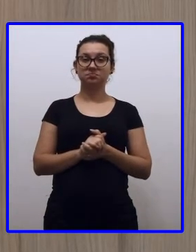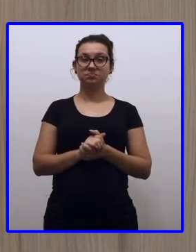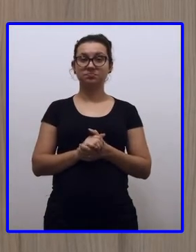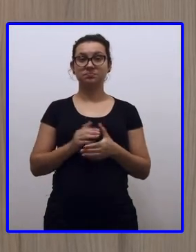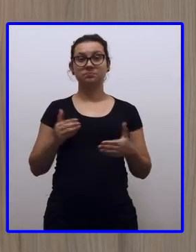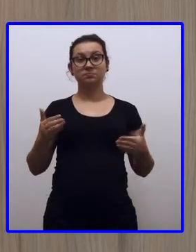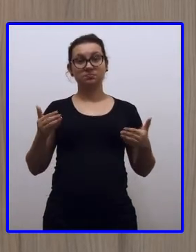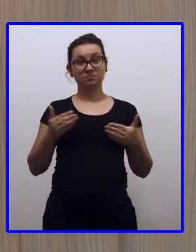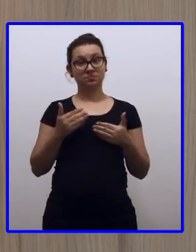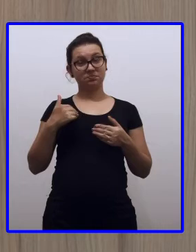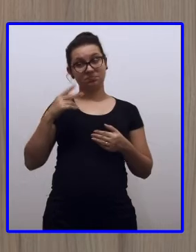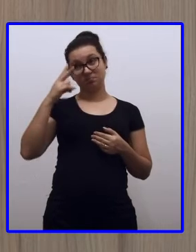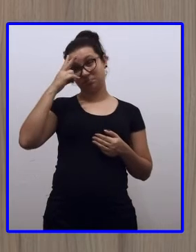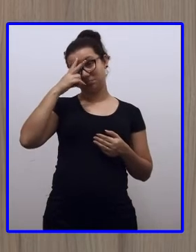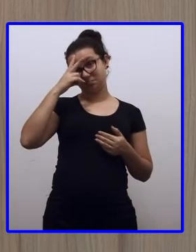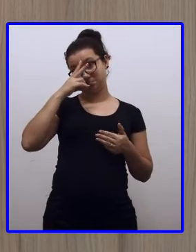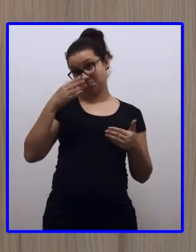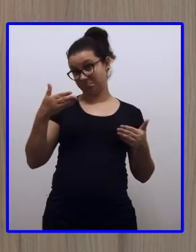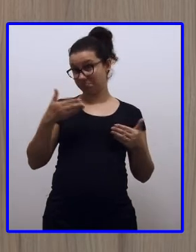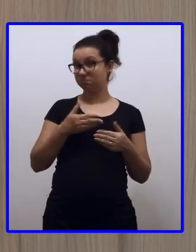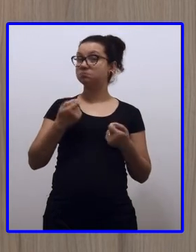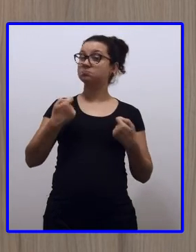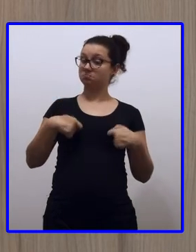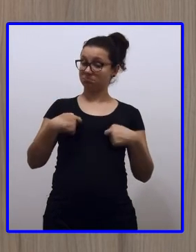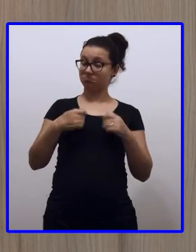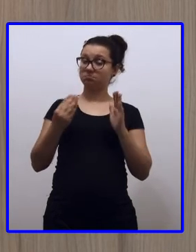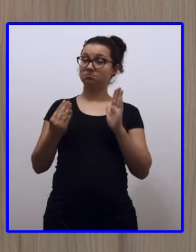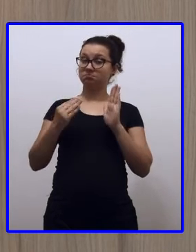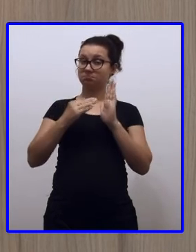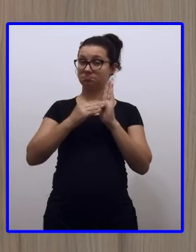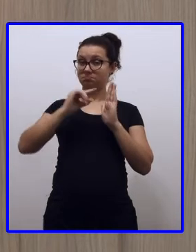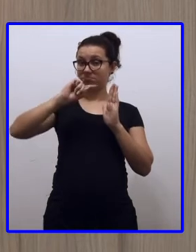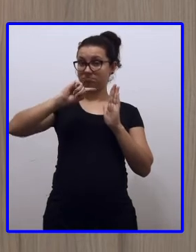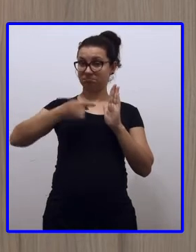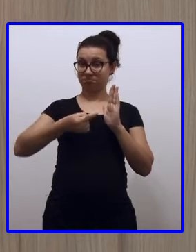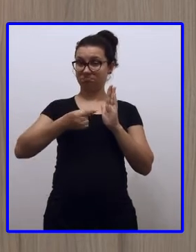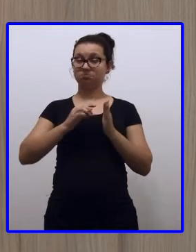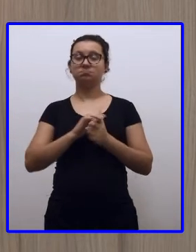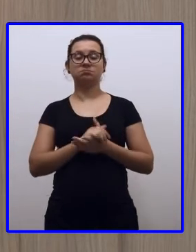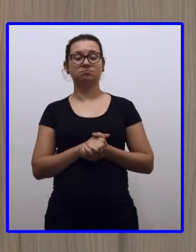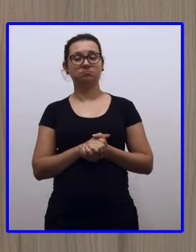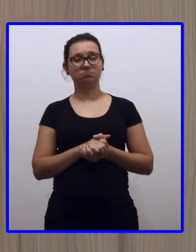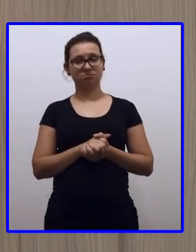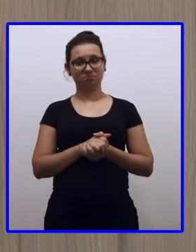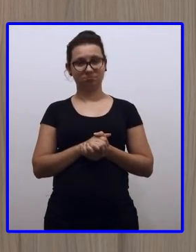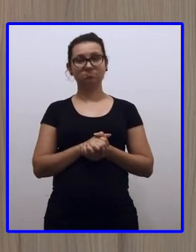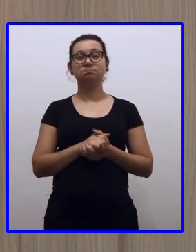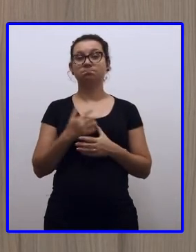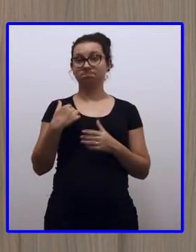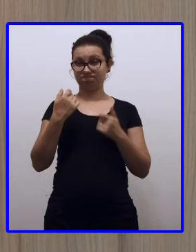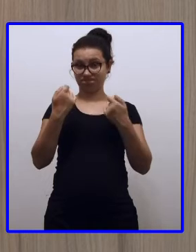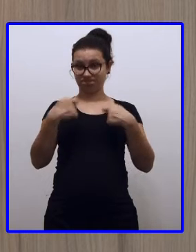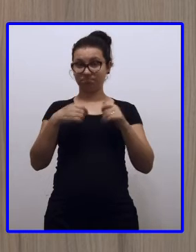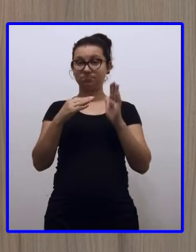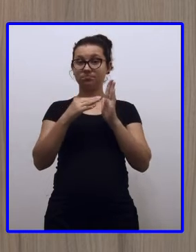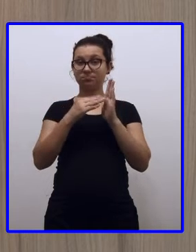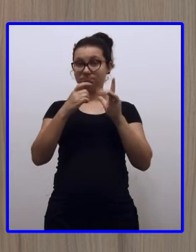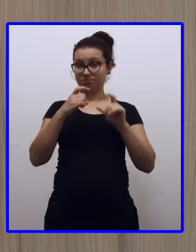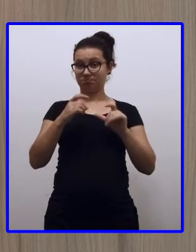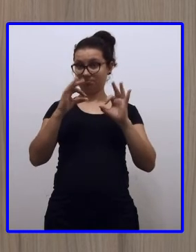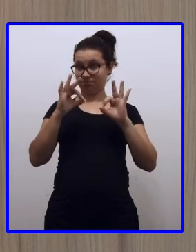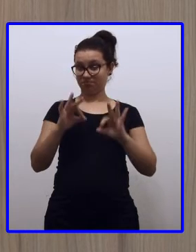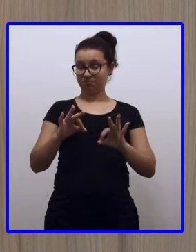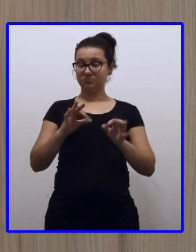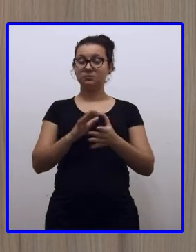Mas eu vou lembrar da vírgula agora. Depois que eu acabei a multiplicação. Eu preciso pôr a vírgula no local